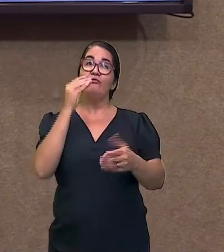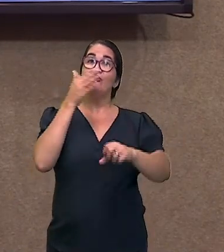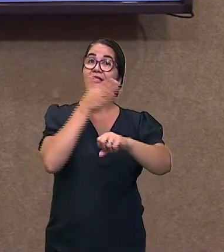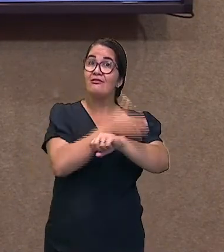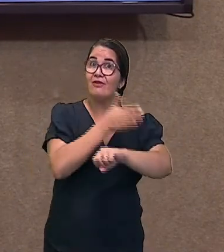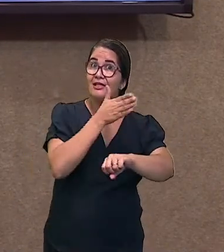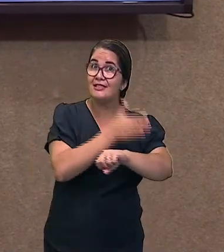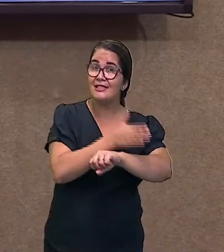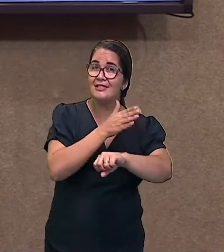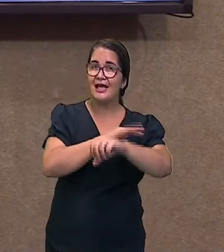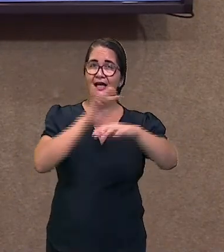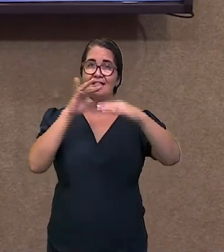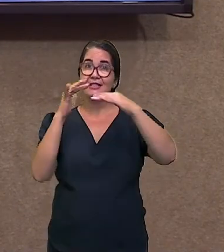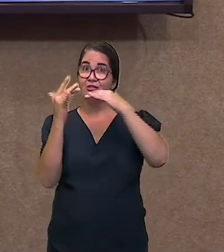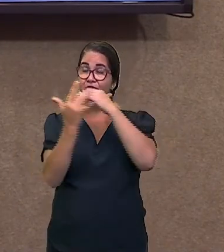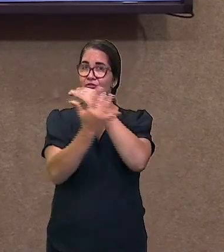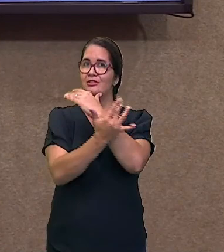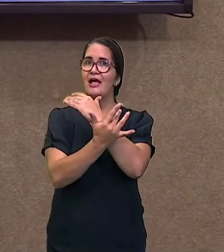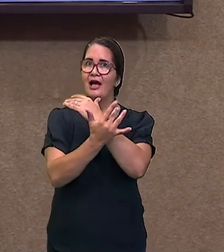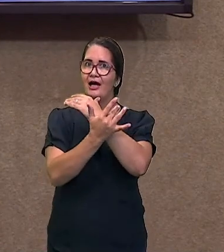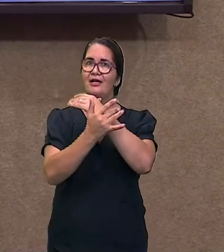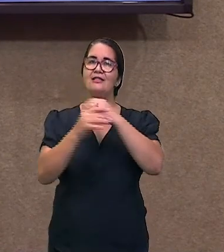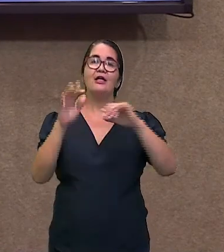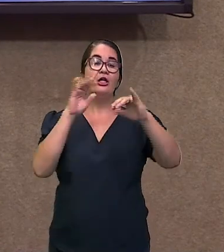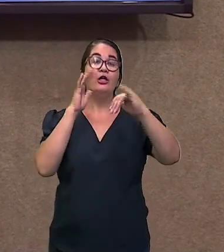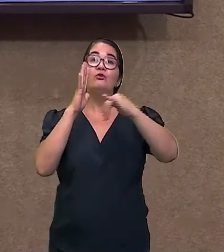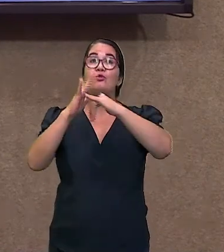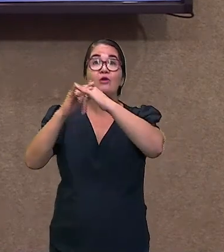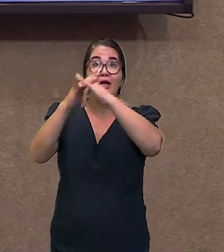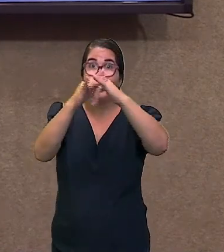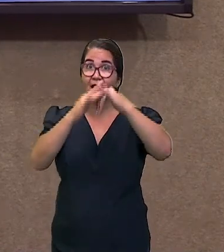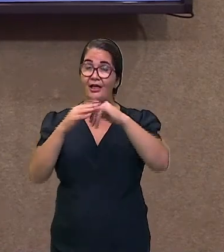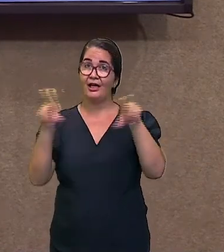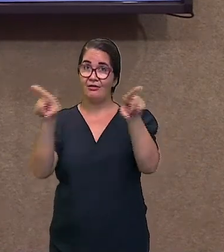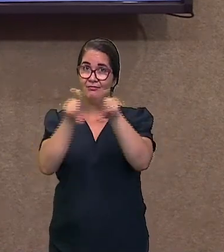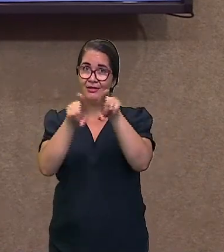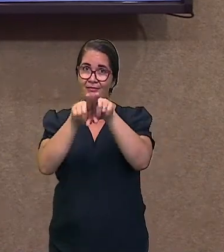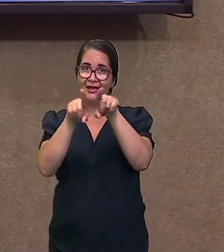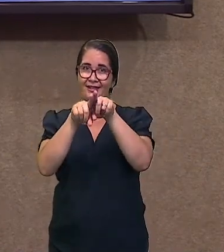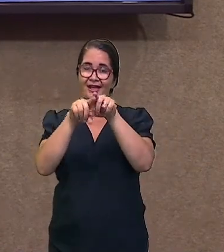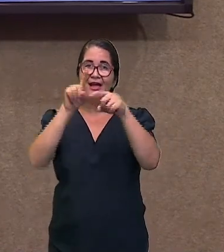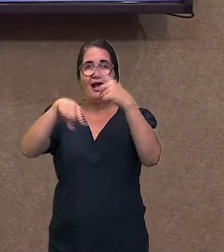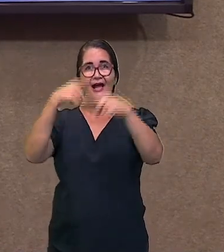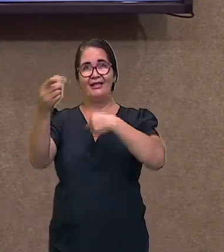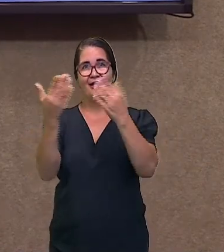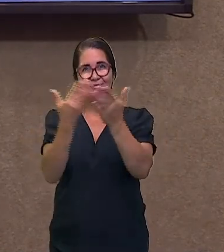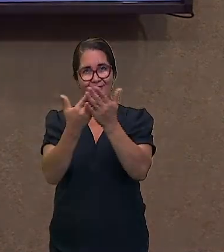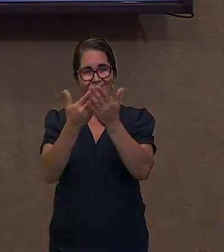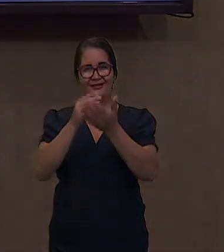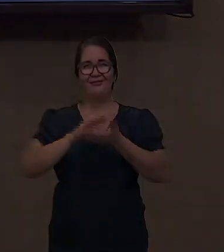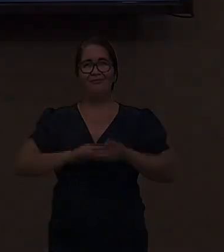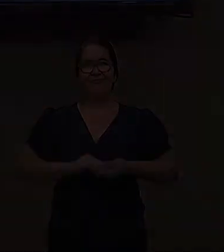redes sociais e se inscreva em nosso canal do YouTube SMEDGV. E até a próxima!